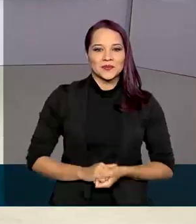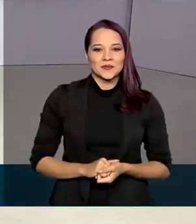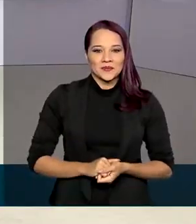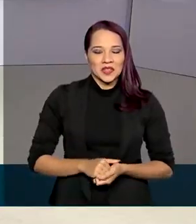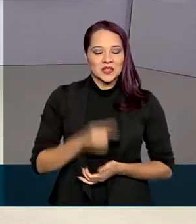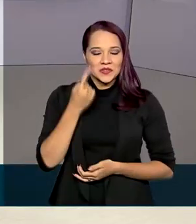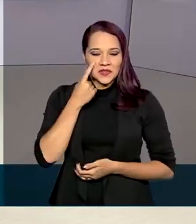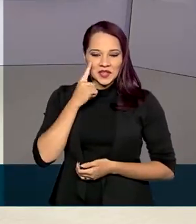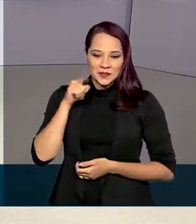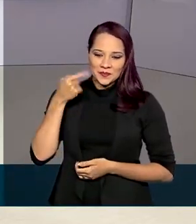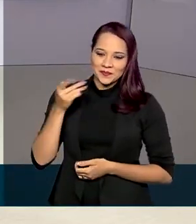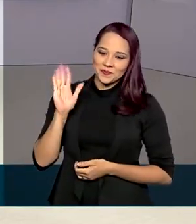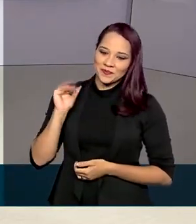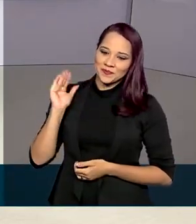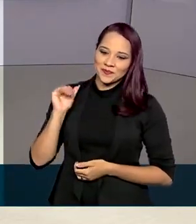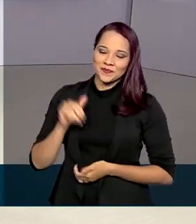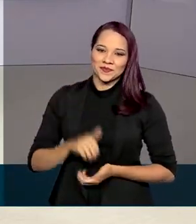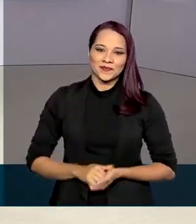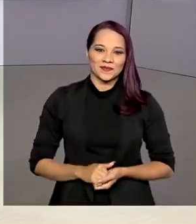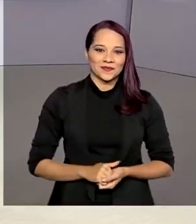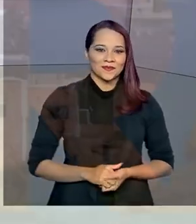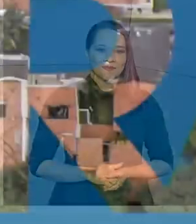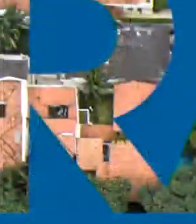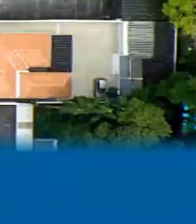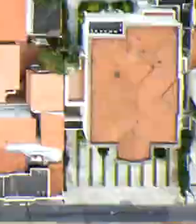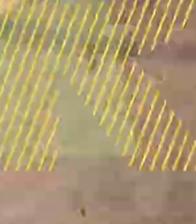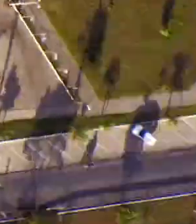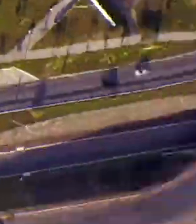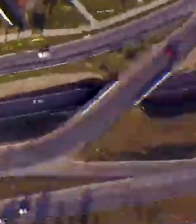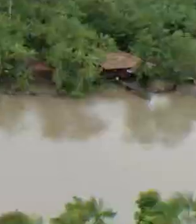Nos vemos logo mais. Até! Tchau!